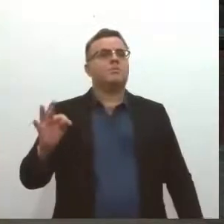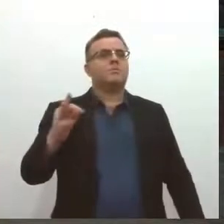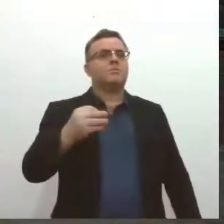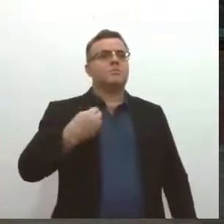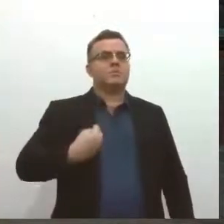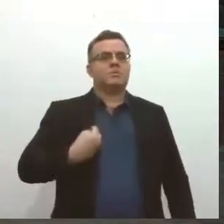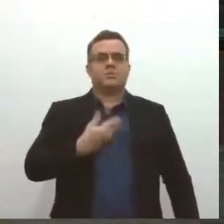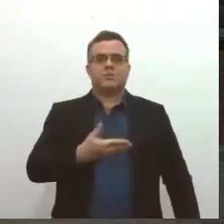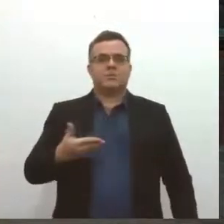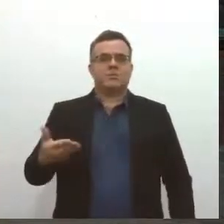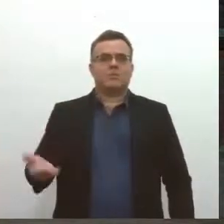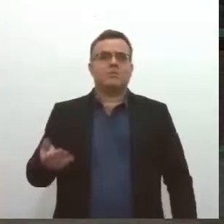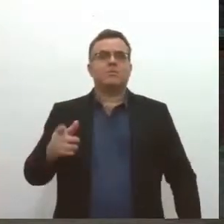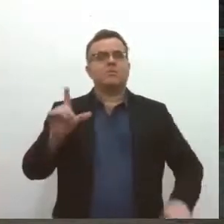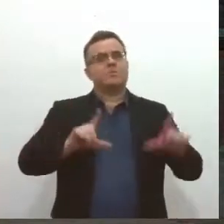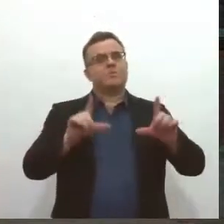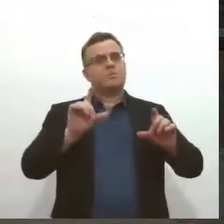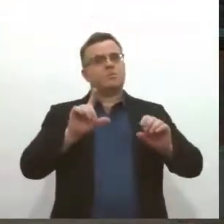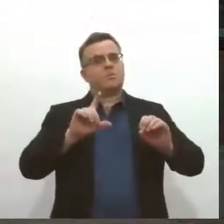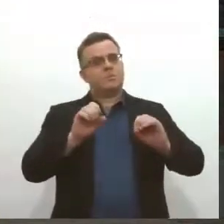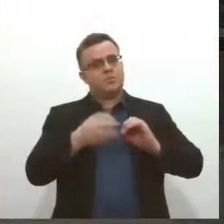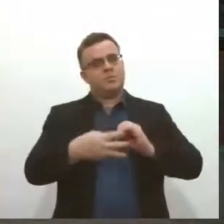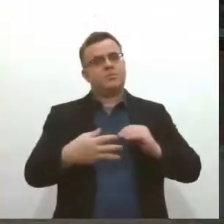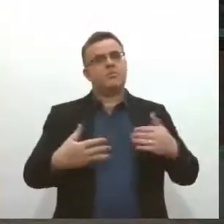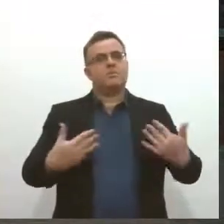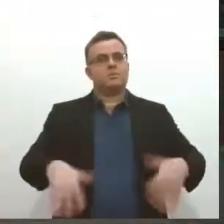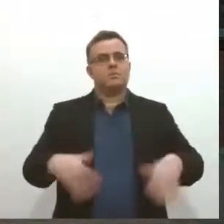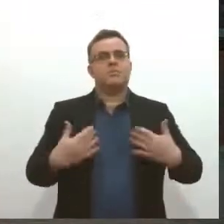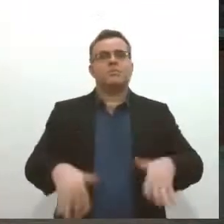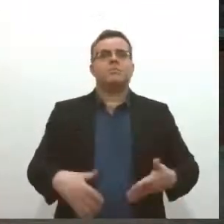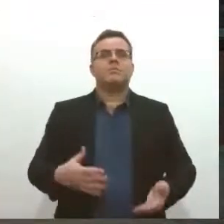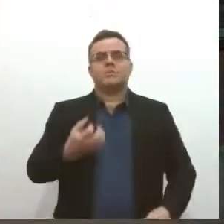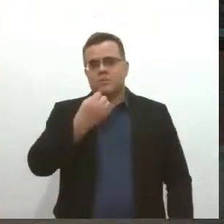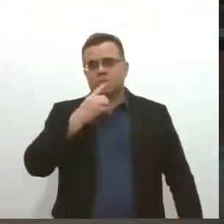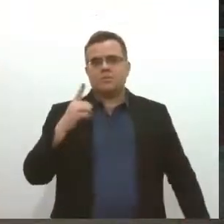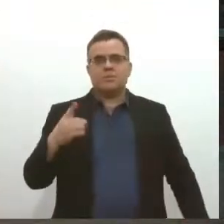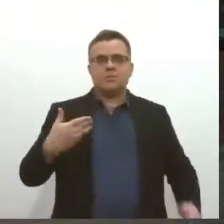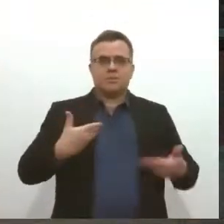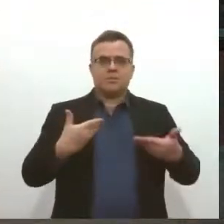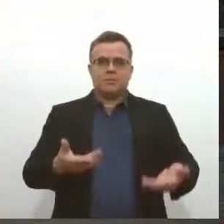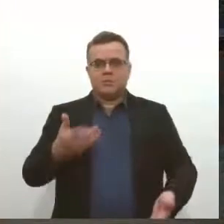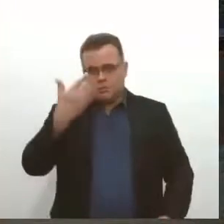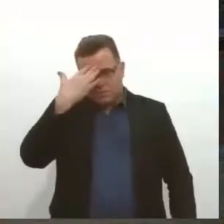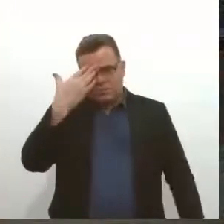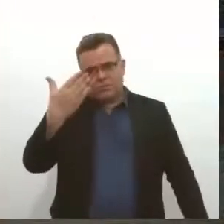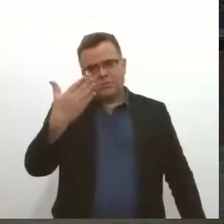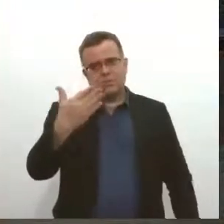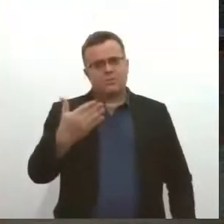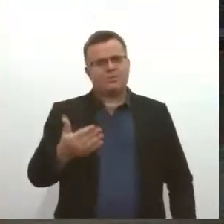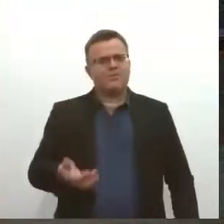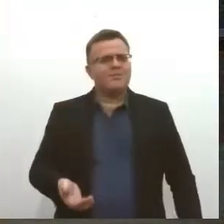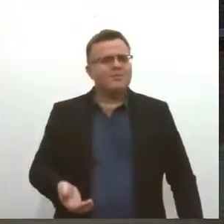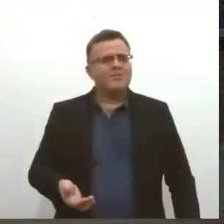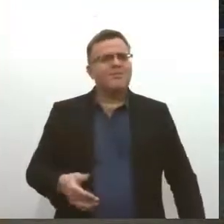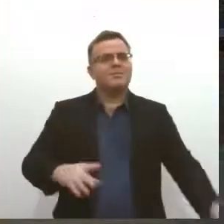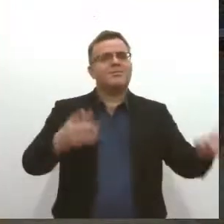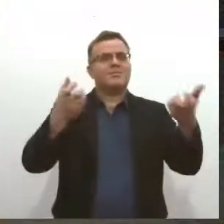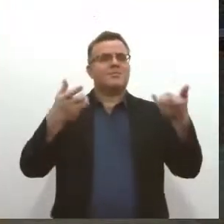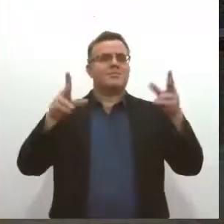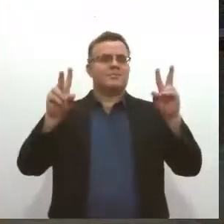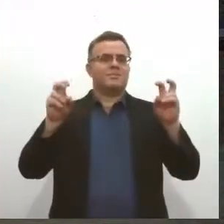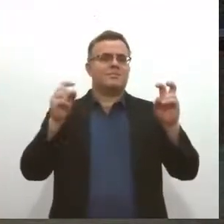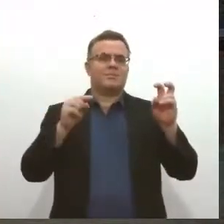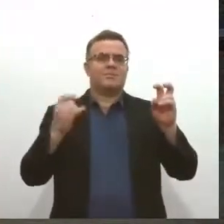ouvindo a TV Alesi. Bom dia, Valkyrie, obrigada pelo convite. E olha, é importante falar... Vai falar dessa temática, né? Então, é